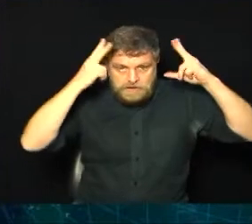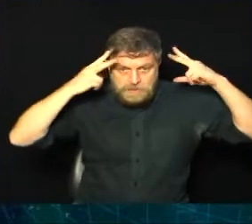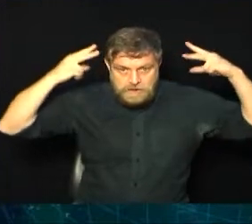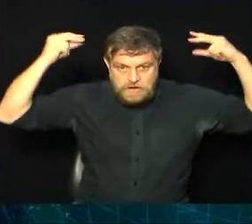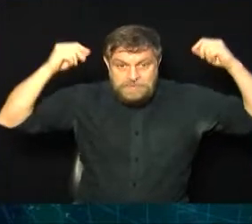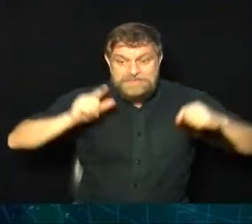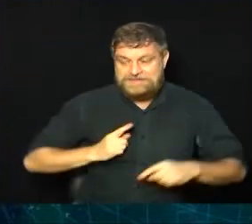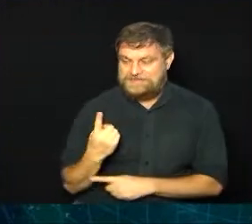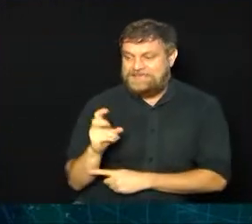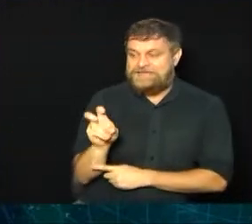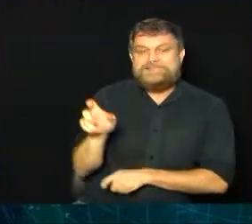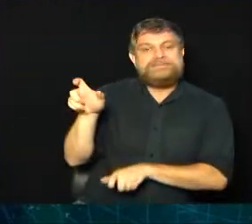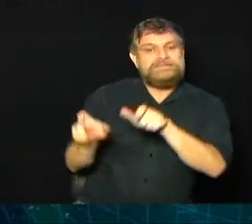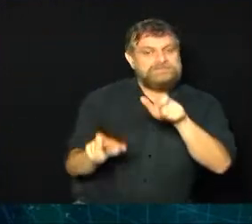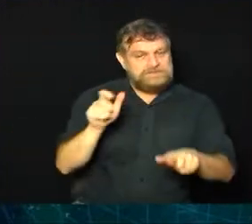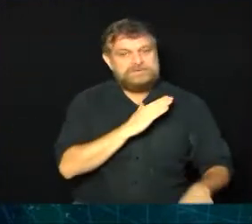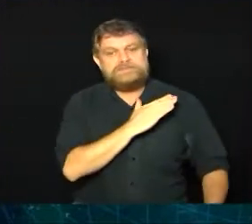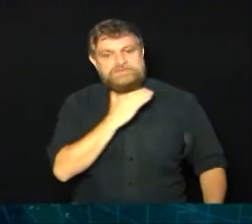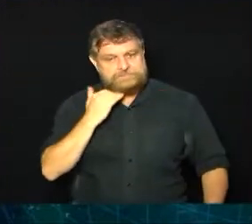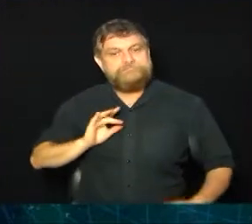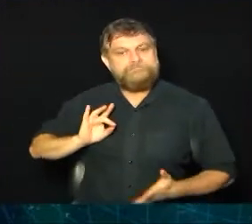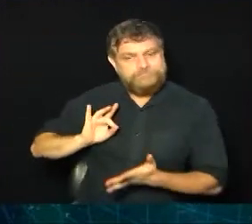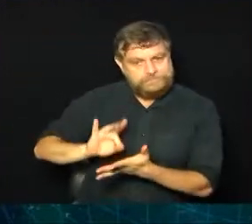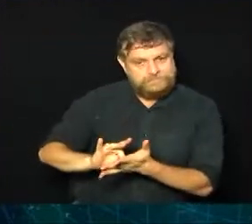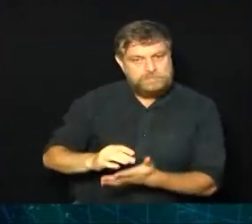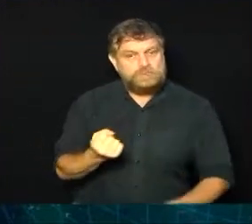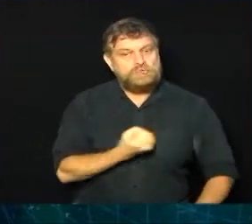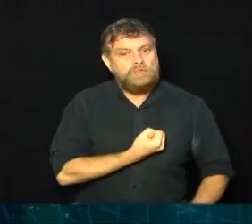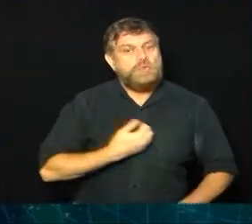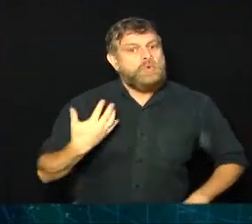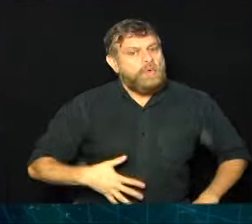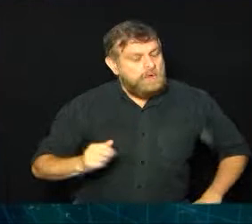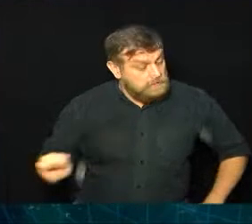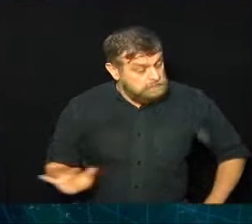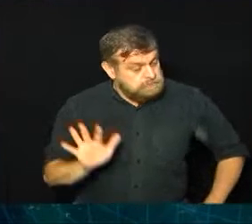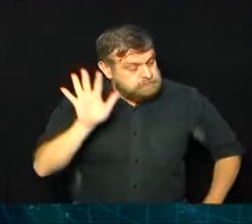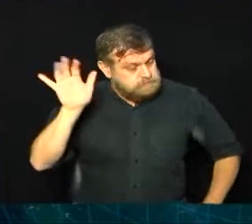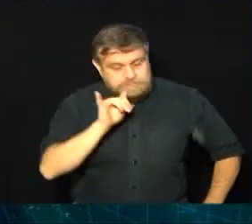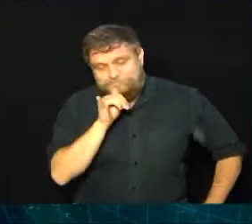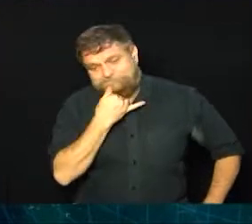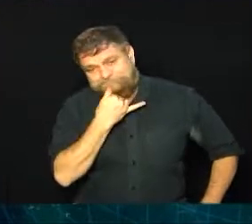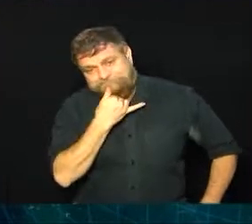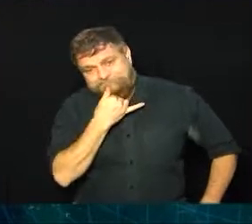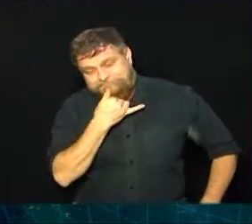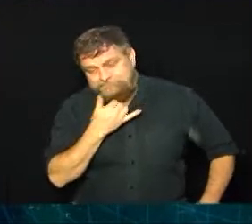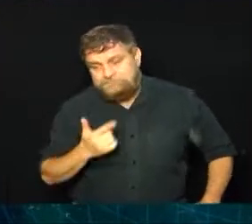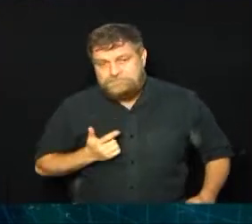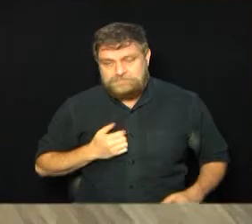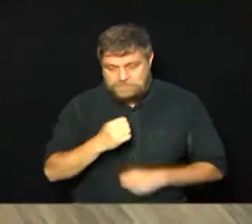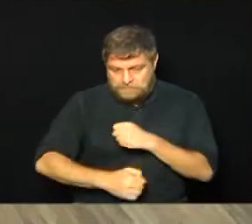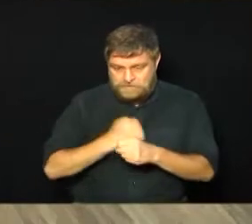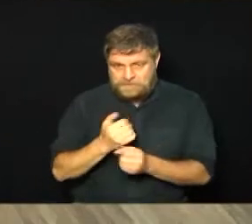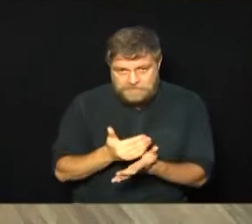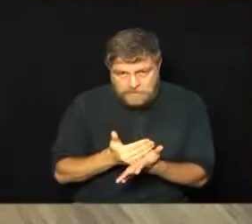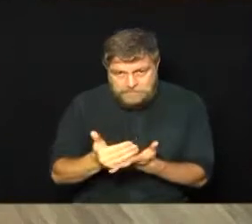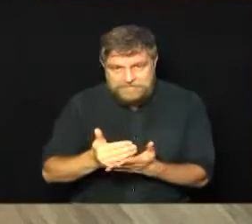aí tem 15 mortes registradas, números bem altos, infelizmente, né, Gabriel? Infelizmente, né, este início de ano tem